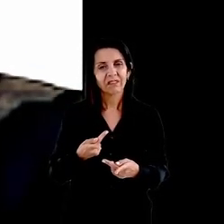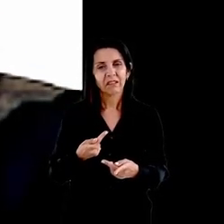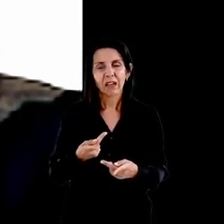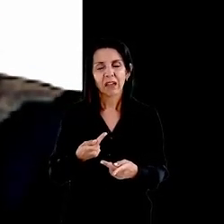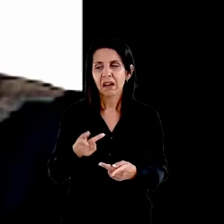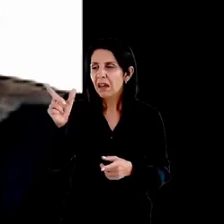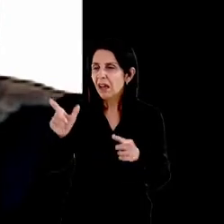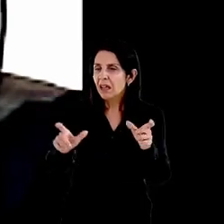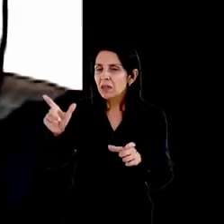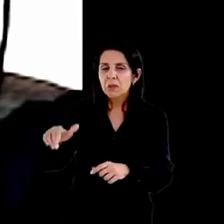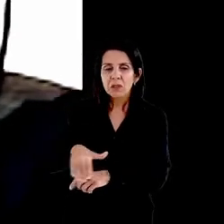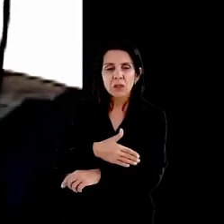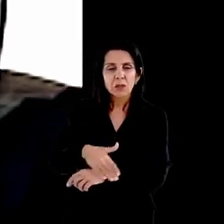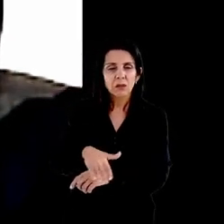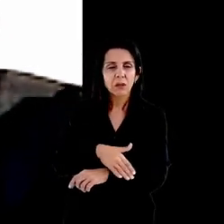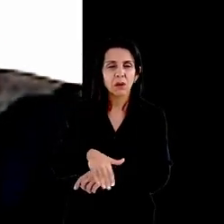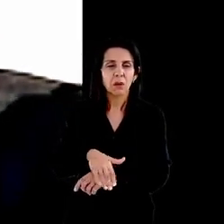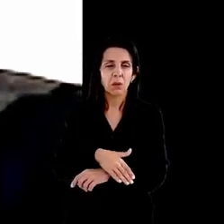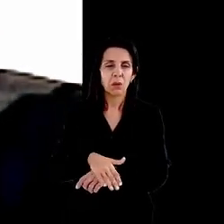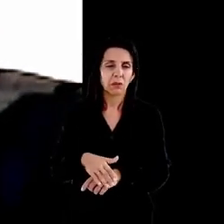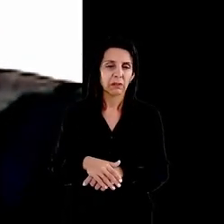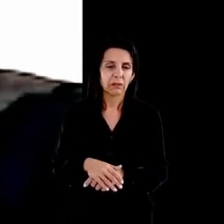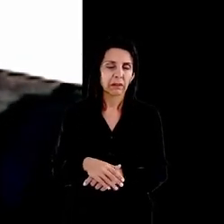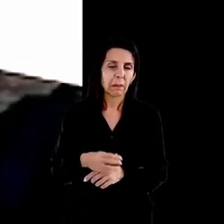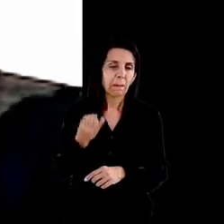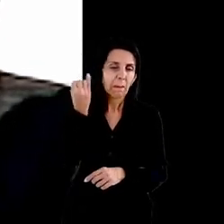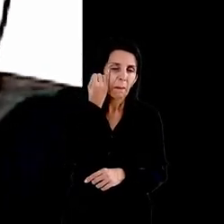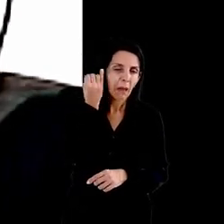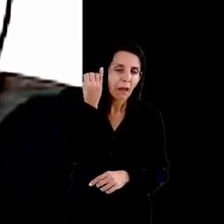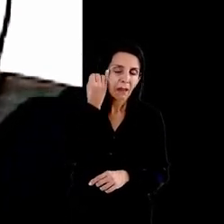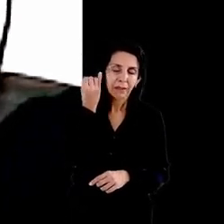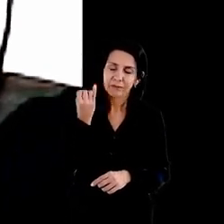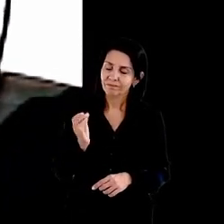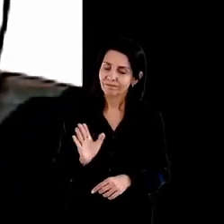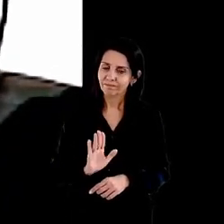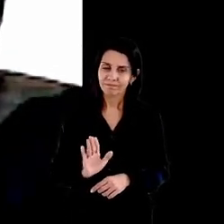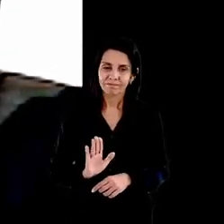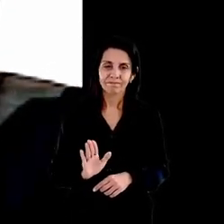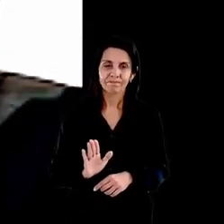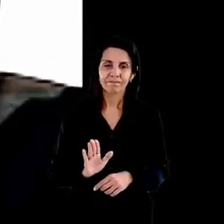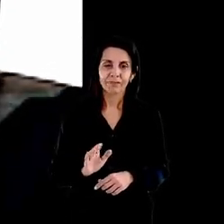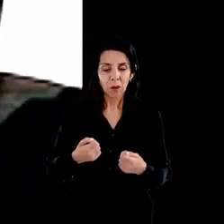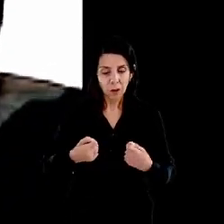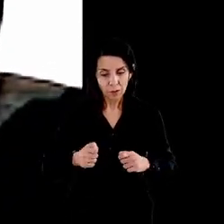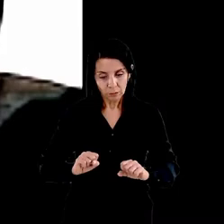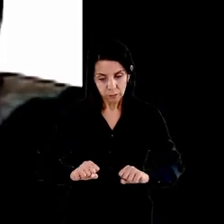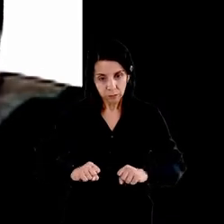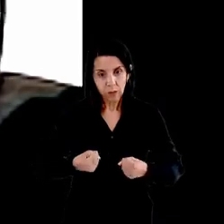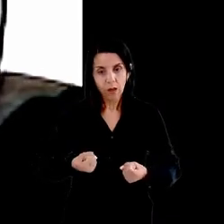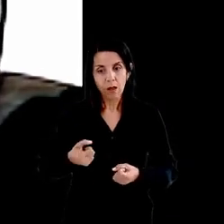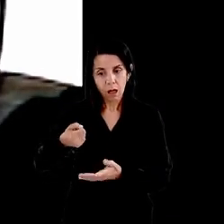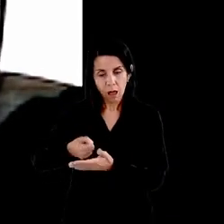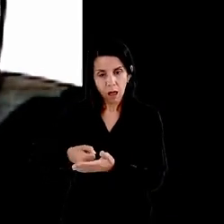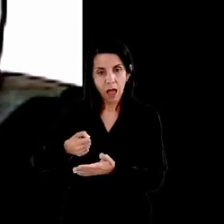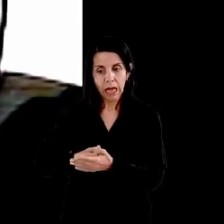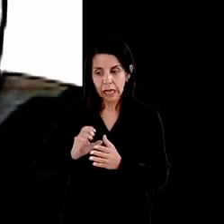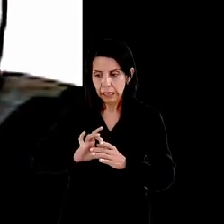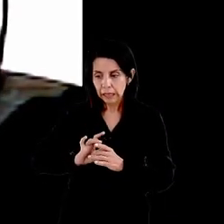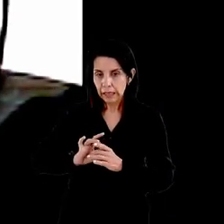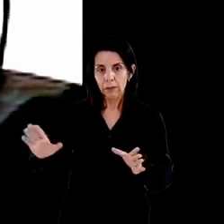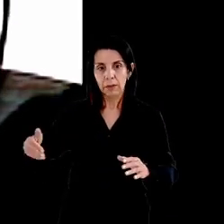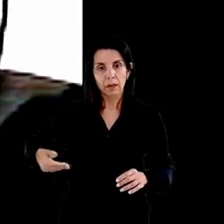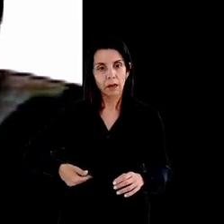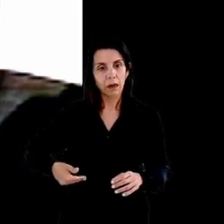quadros alarmantes de insuficiência alimentar com políticas e ações que libertem essa população da fome e da desnutrição